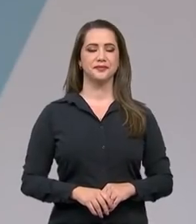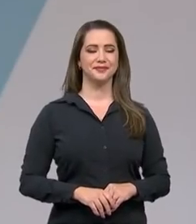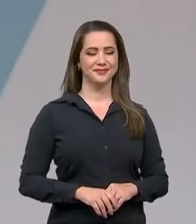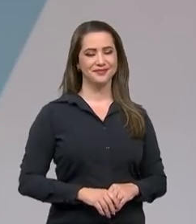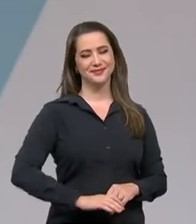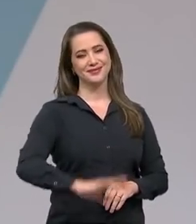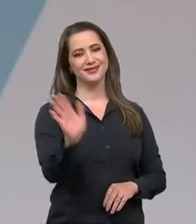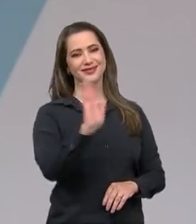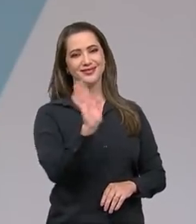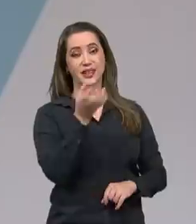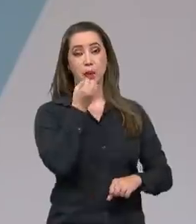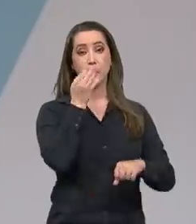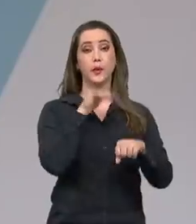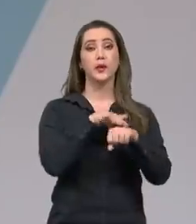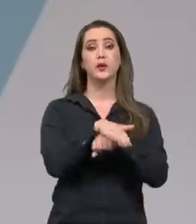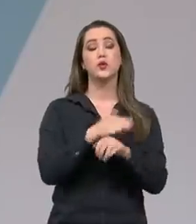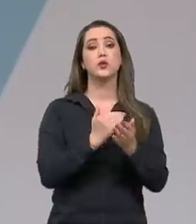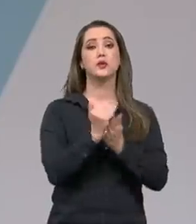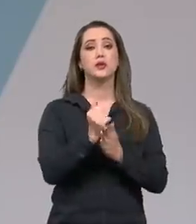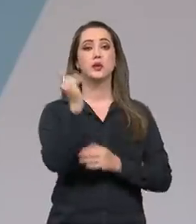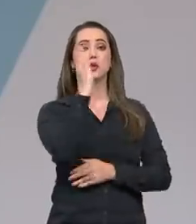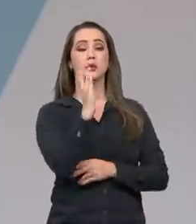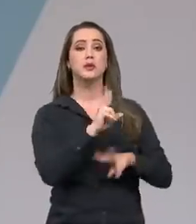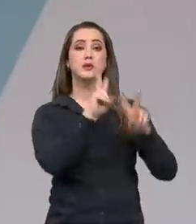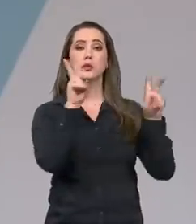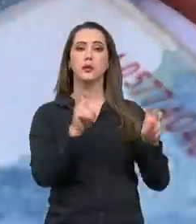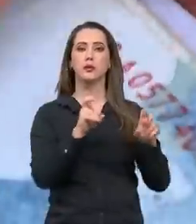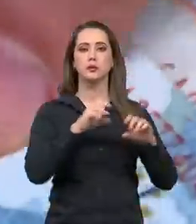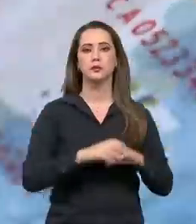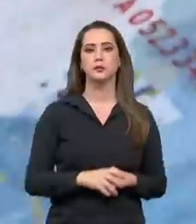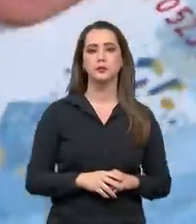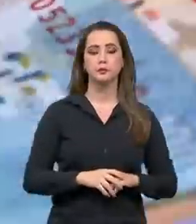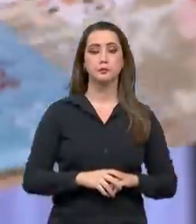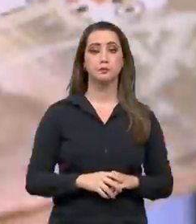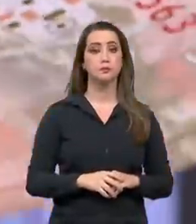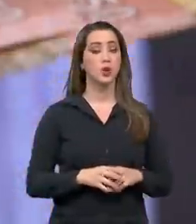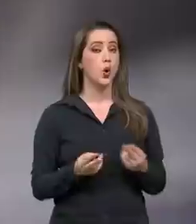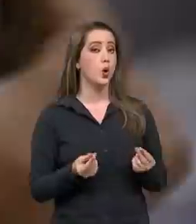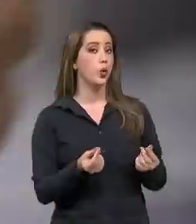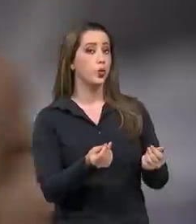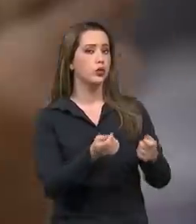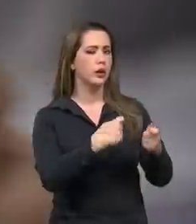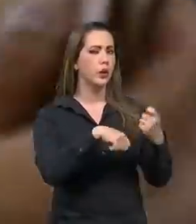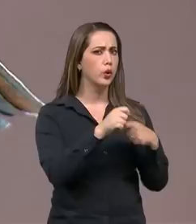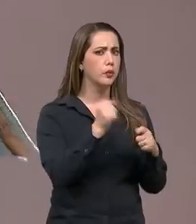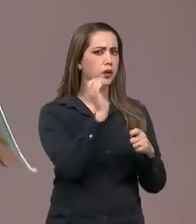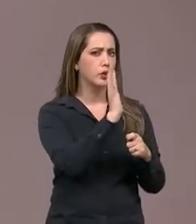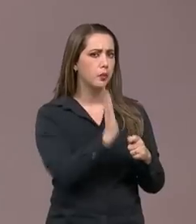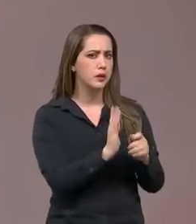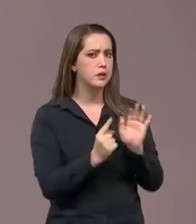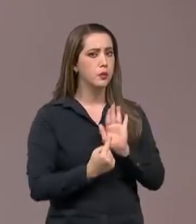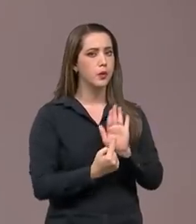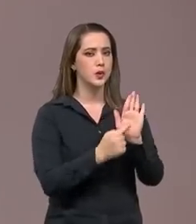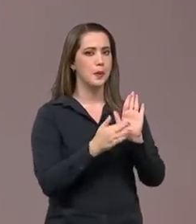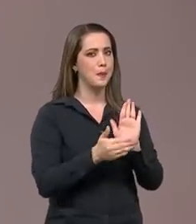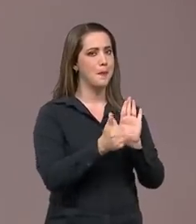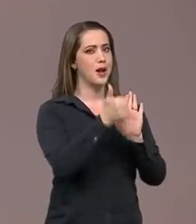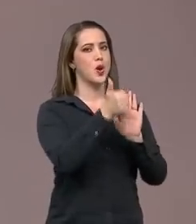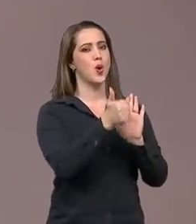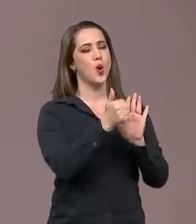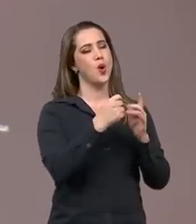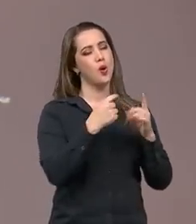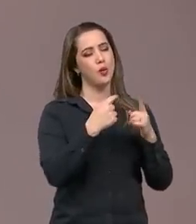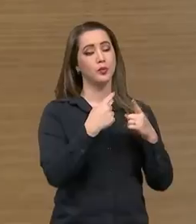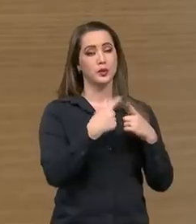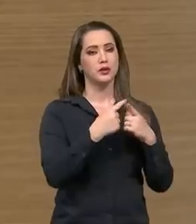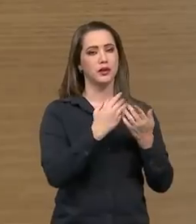Olá, boa noite. Começa agora mais um Brasil em Pauta. A atividade econômica no Brasil mostra sinais de melhora